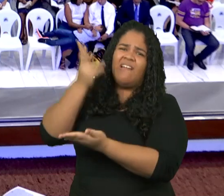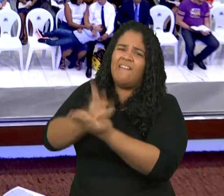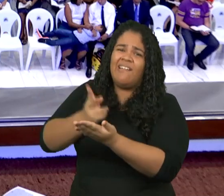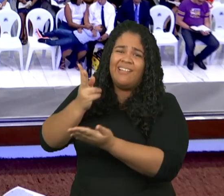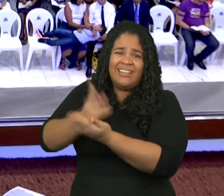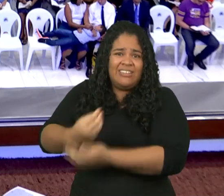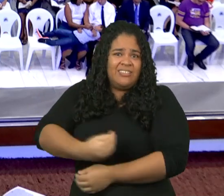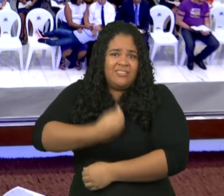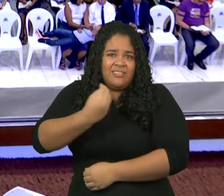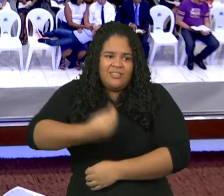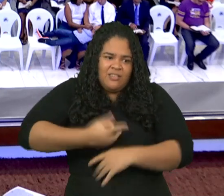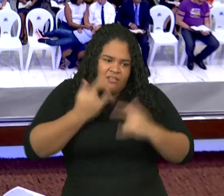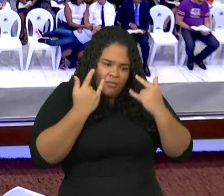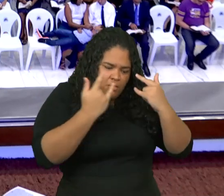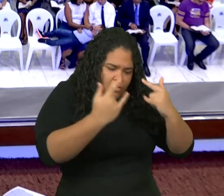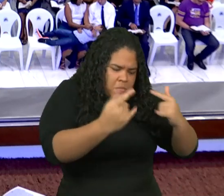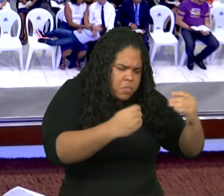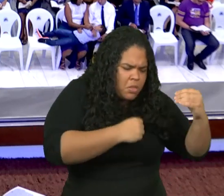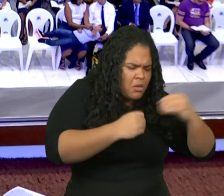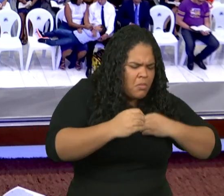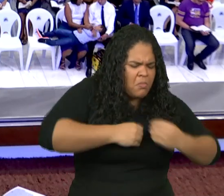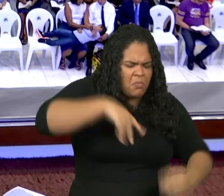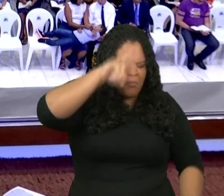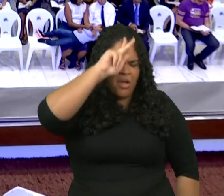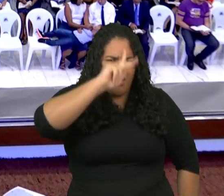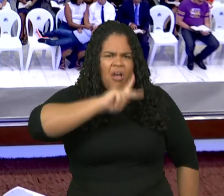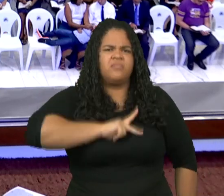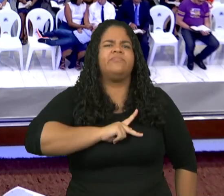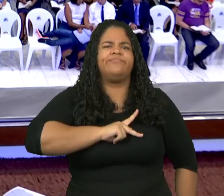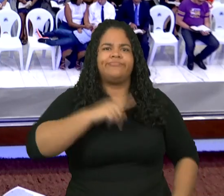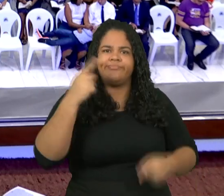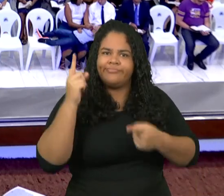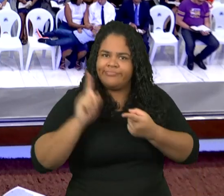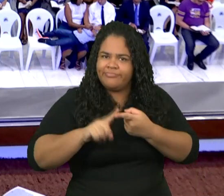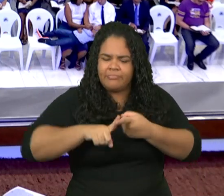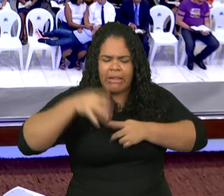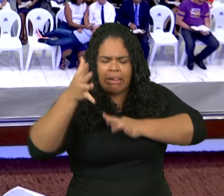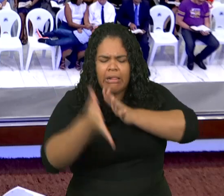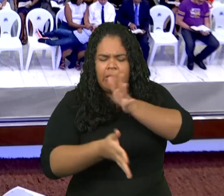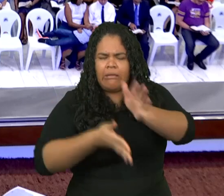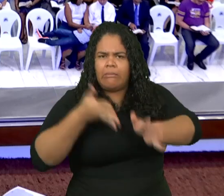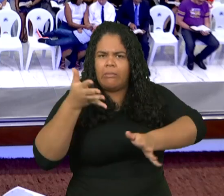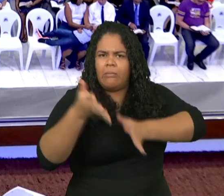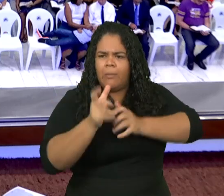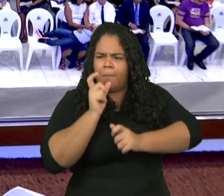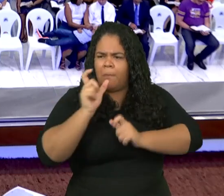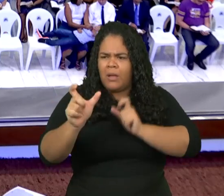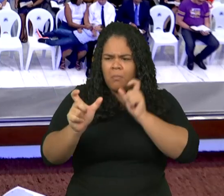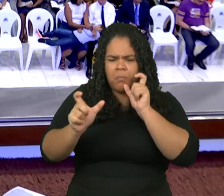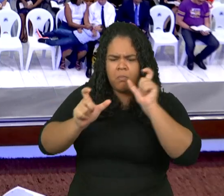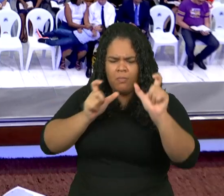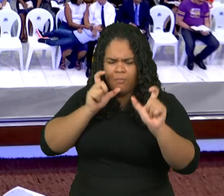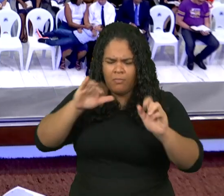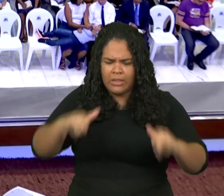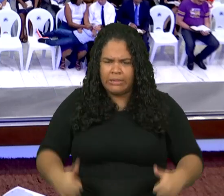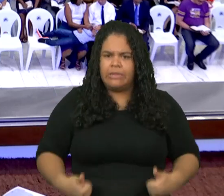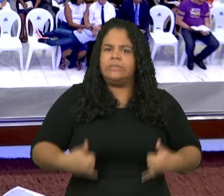as suas concupiscências, e cuja boca diz coisas muito arrogantes,